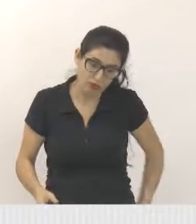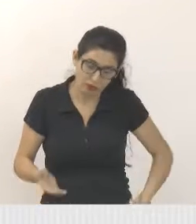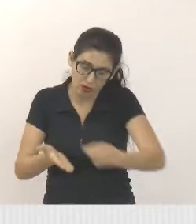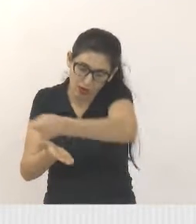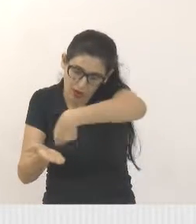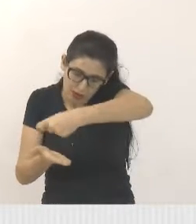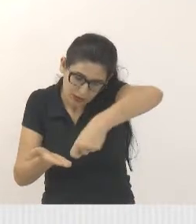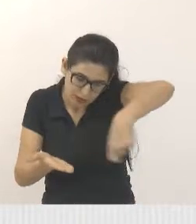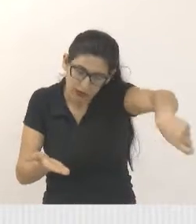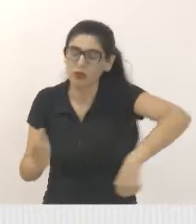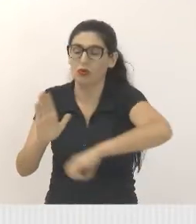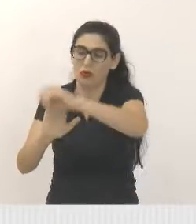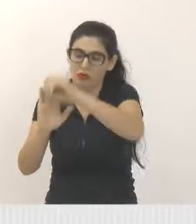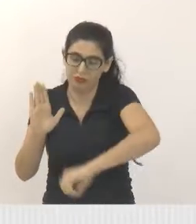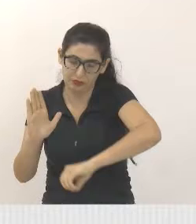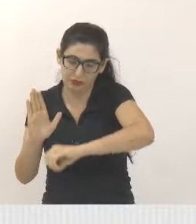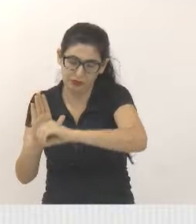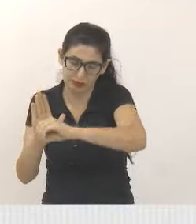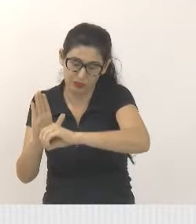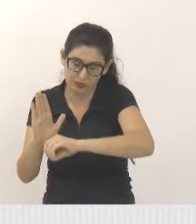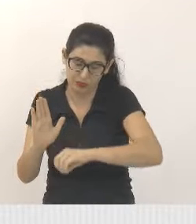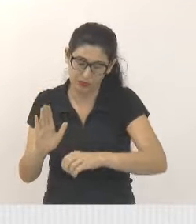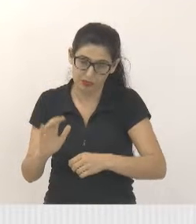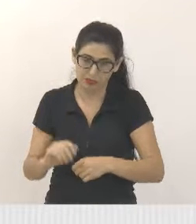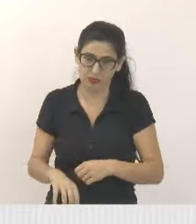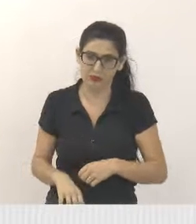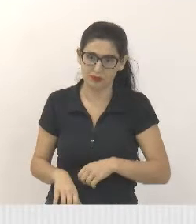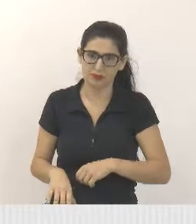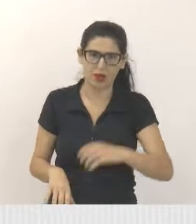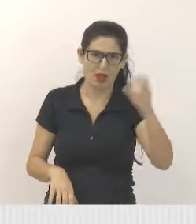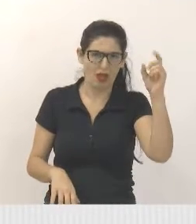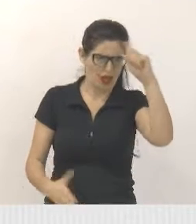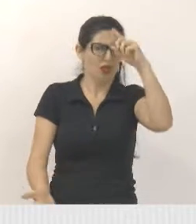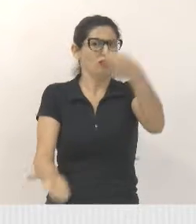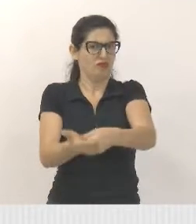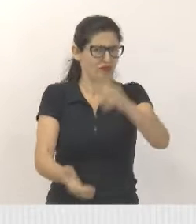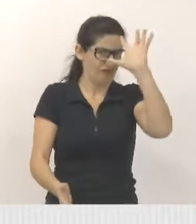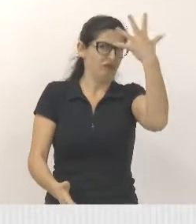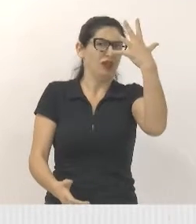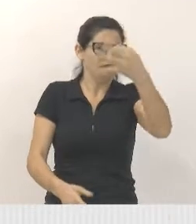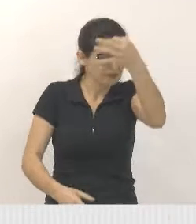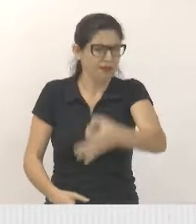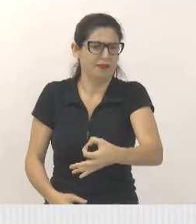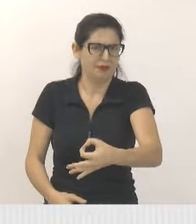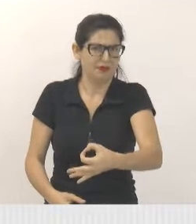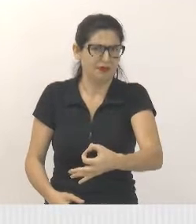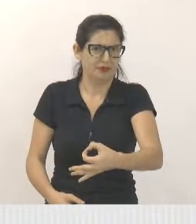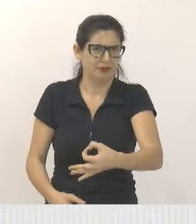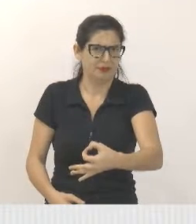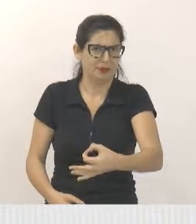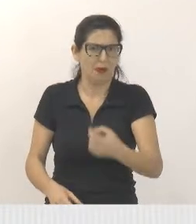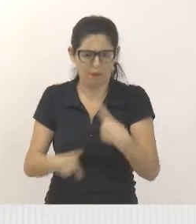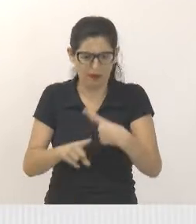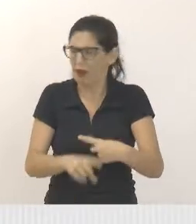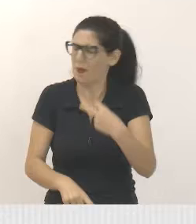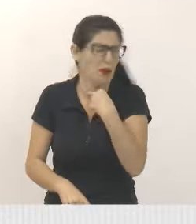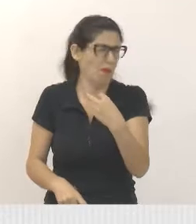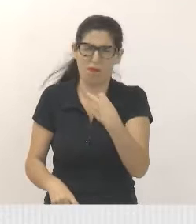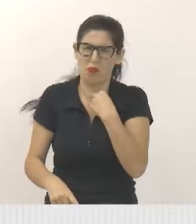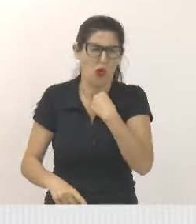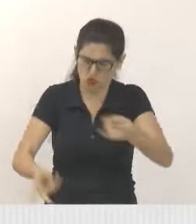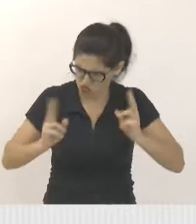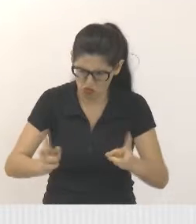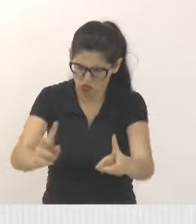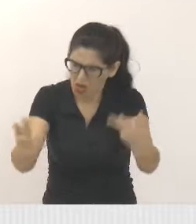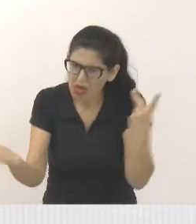esse ofício irão tomar as medidas cabíveis para que eu não veja mais o que eu vi. Próximo, por